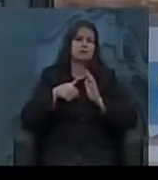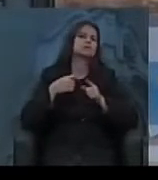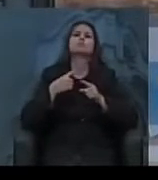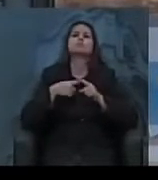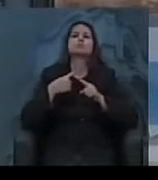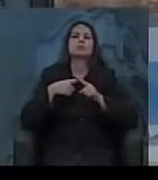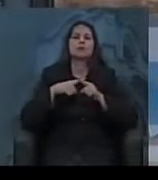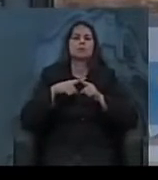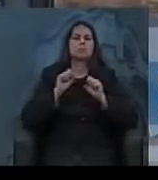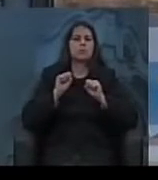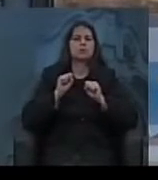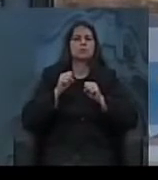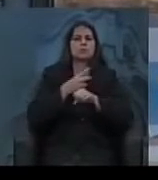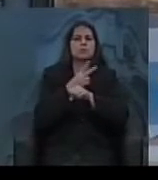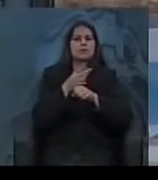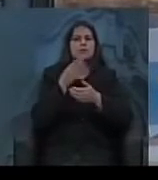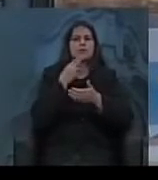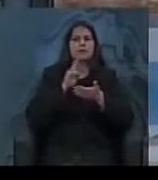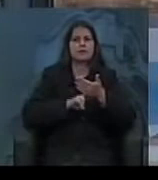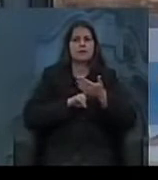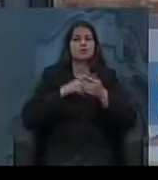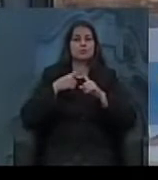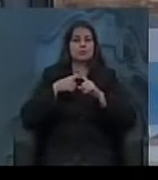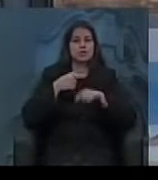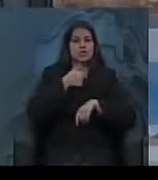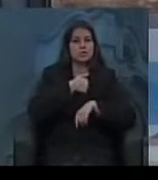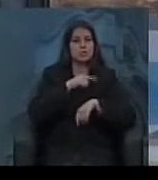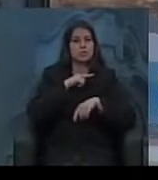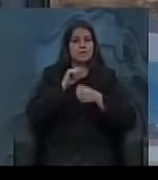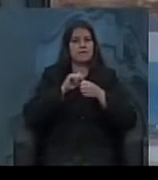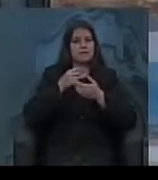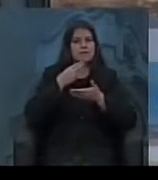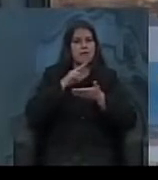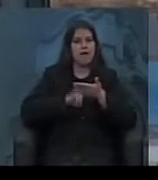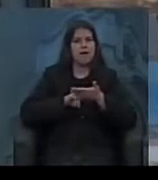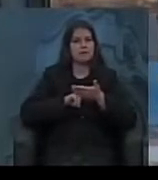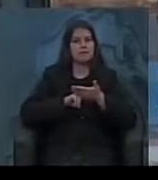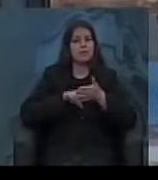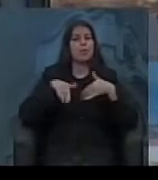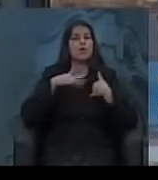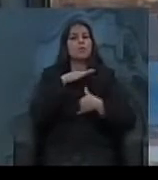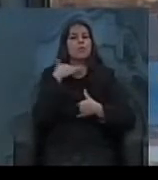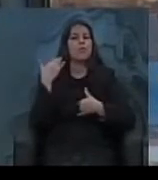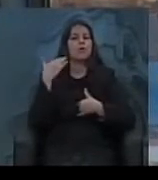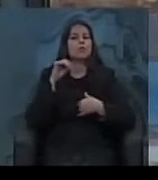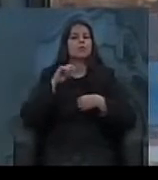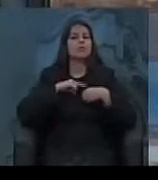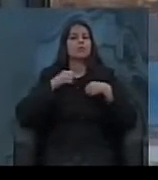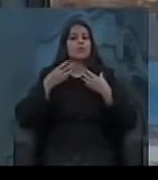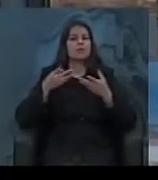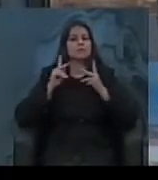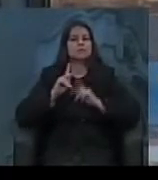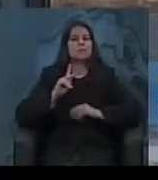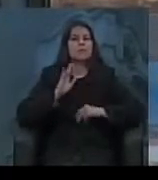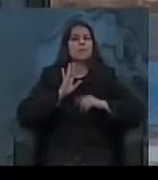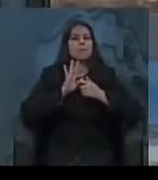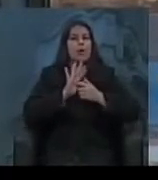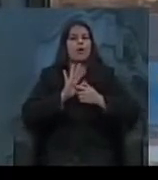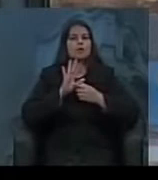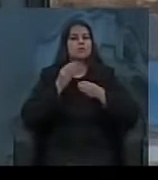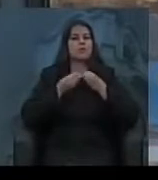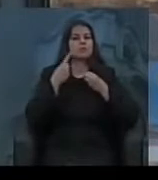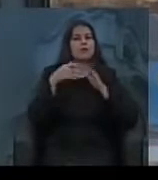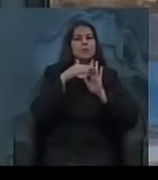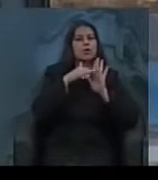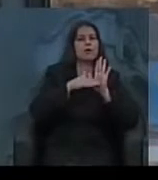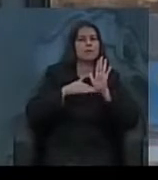só procurar na internet, a carta, testamento de Getúlio Vargas, que, de certa forma, vai meio que mostrar muito do programa